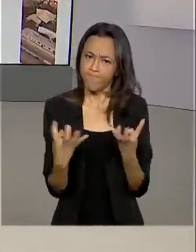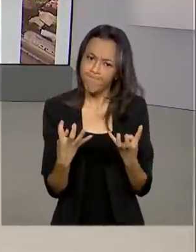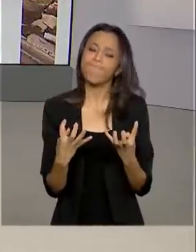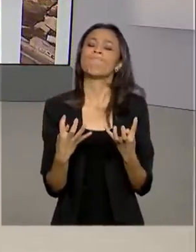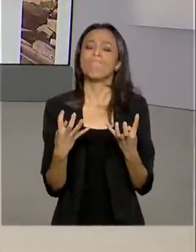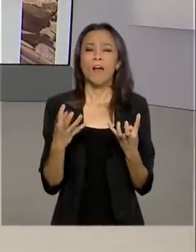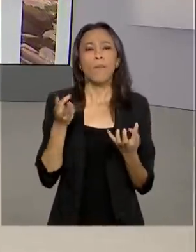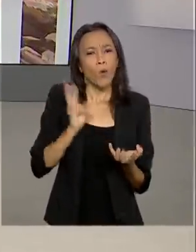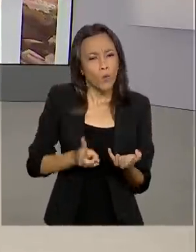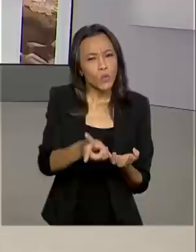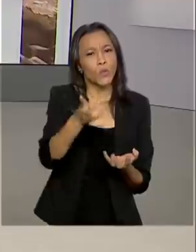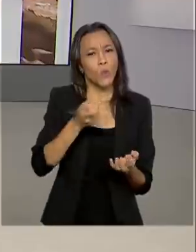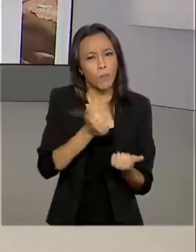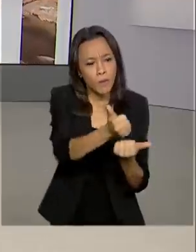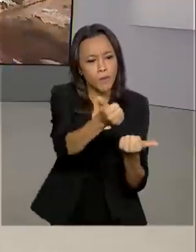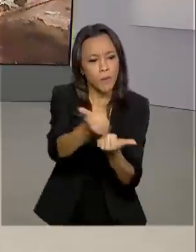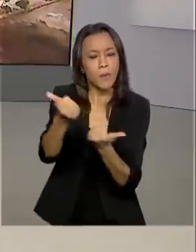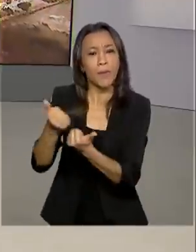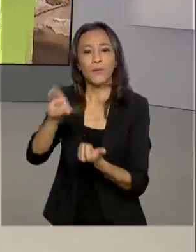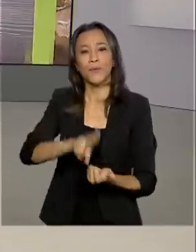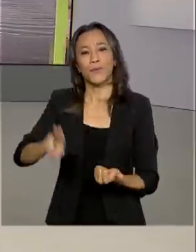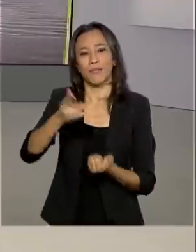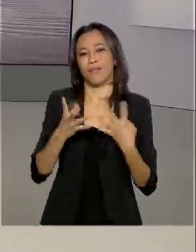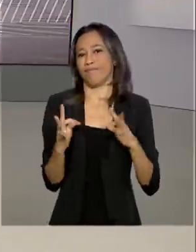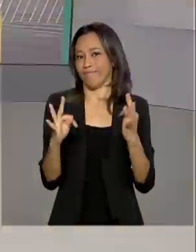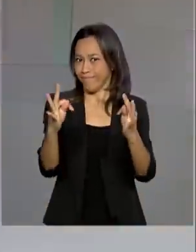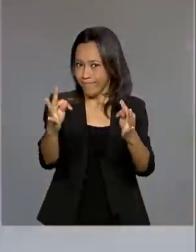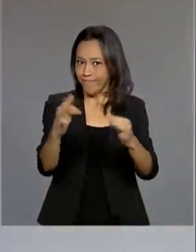atendimento com o auxílio da tecnologia digital.